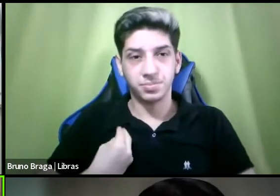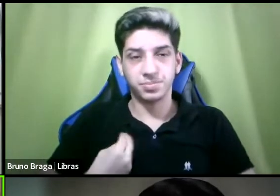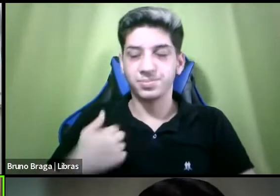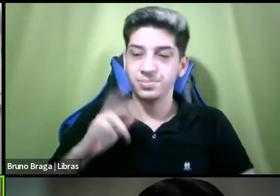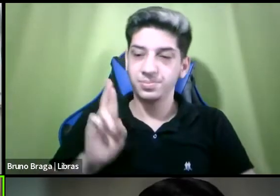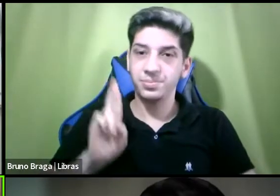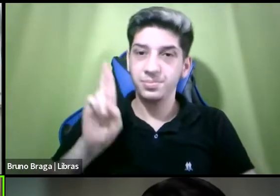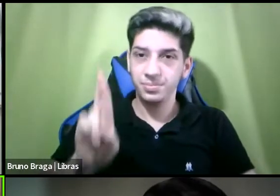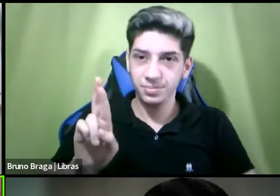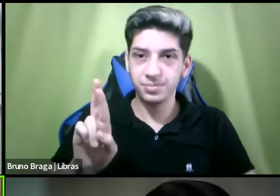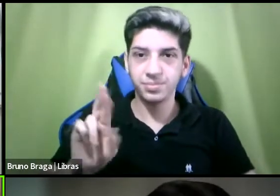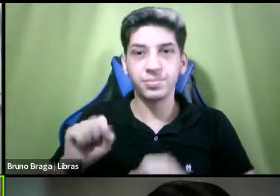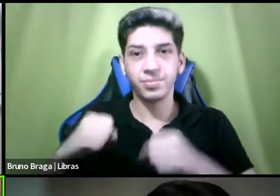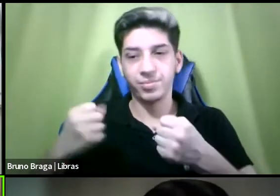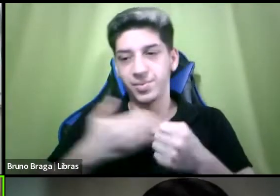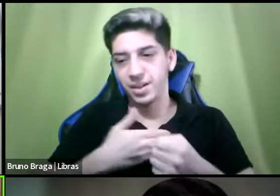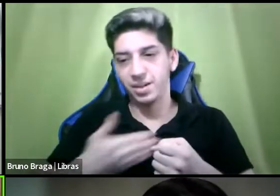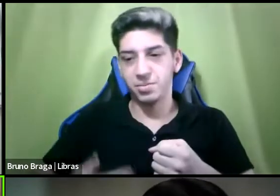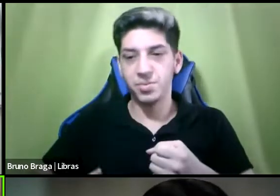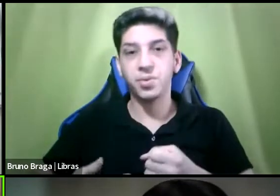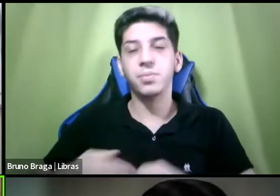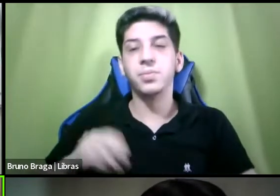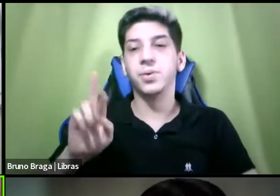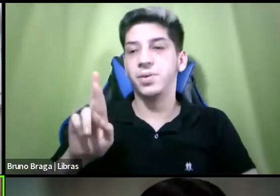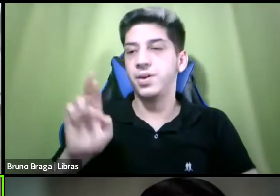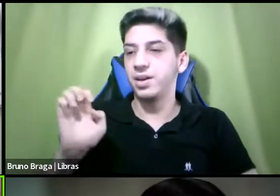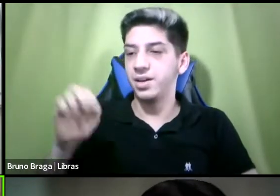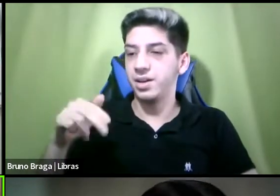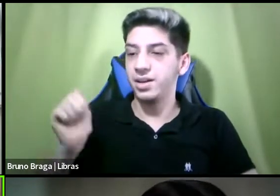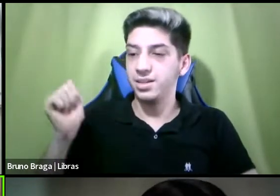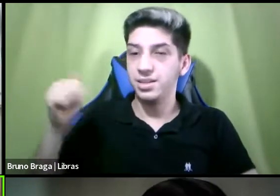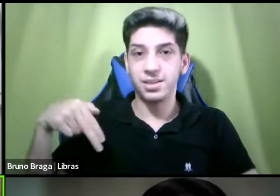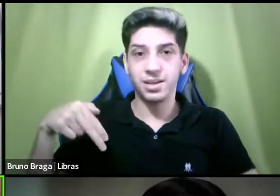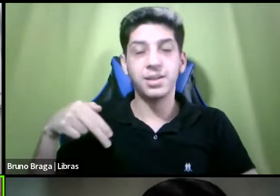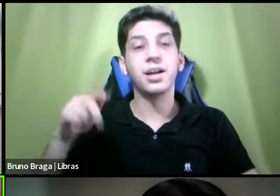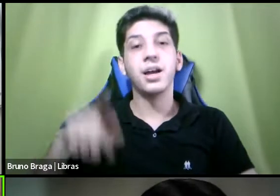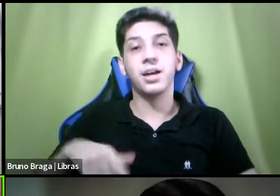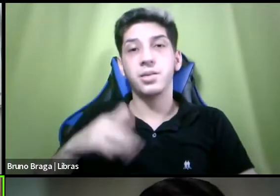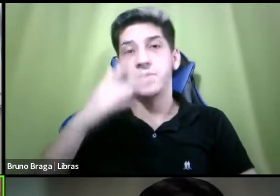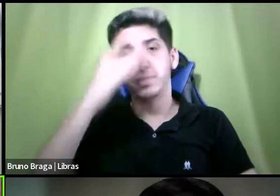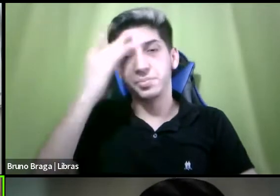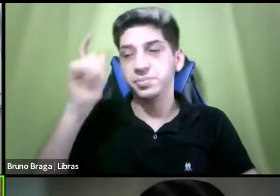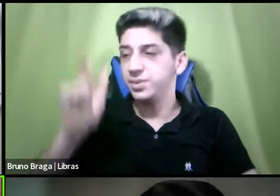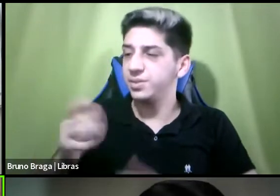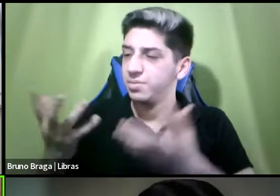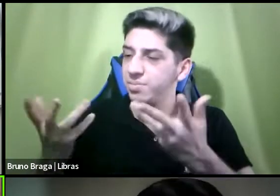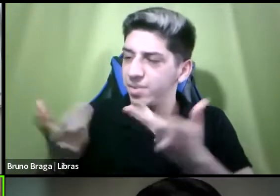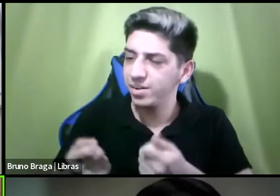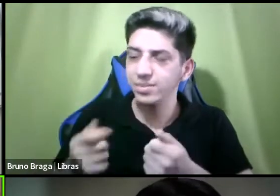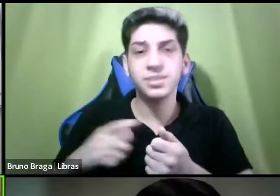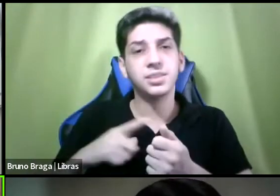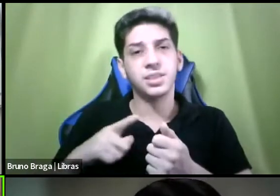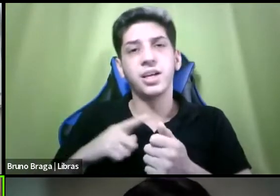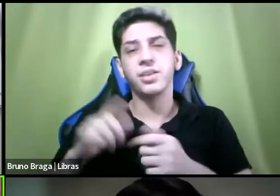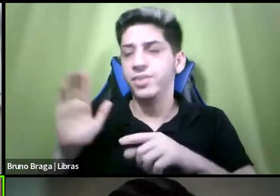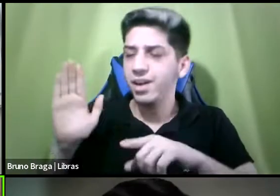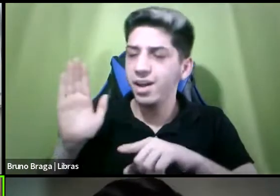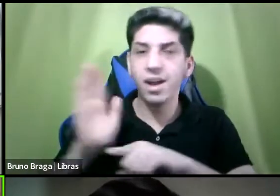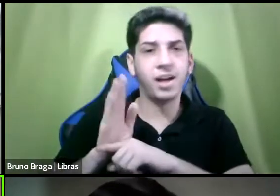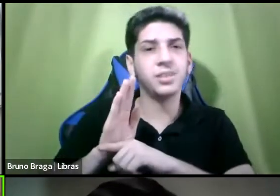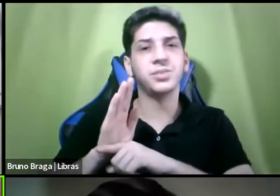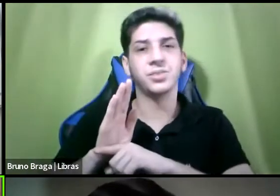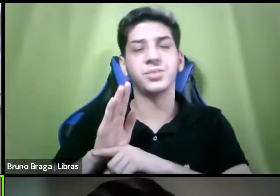Público da União o Renan Souto Maior que é uma pessoa espetacular e contribuiu demais com todo esse